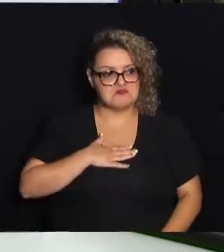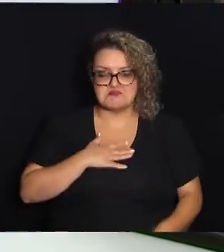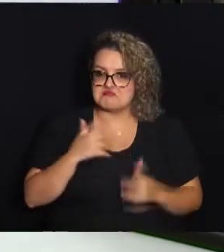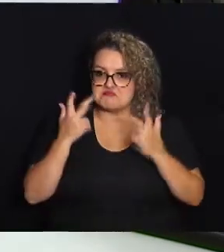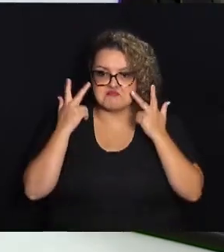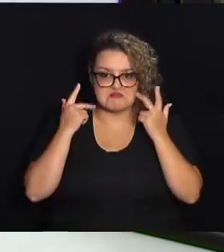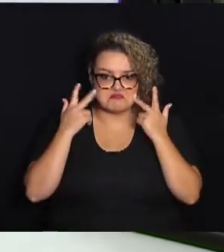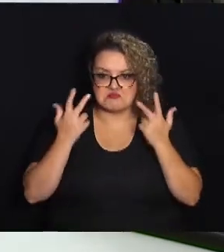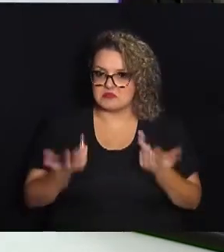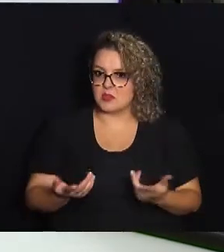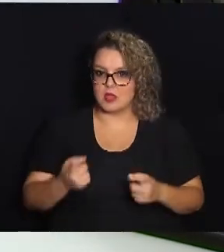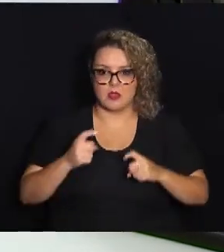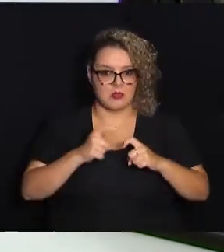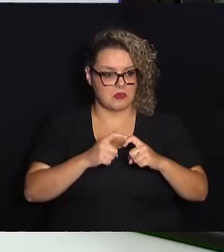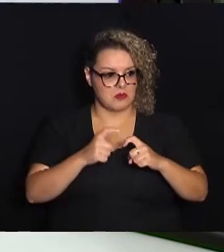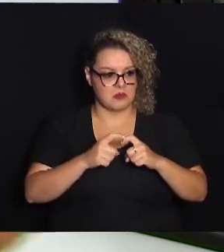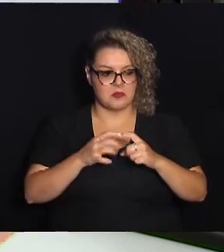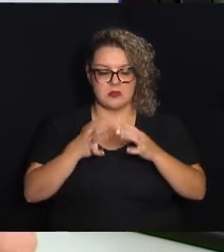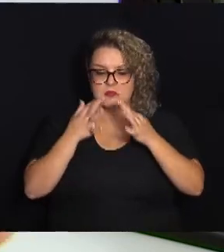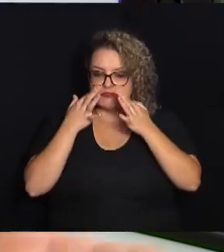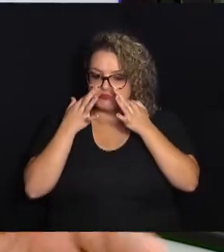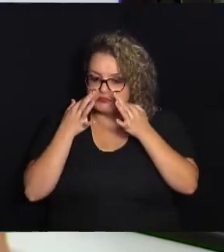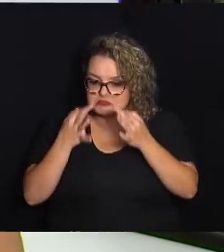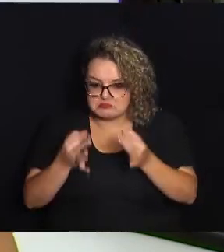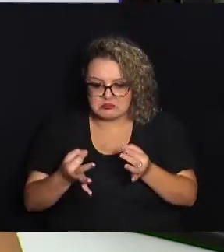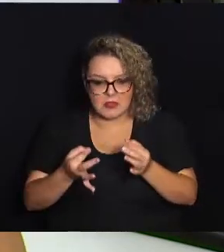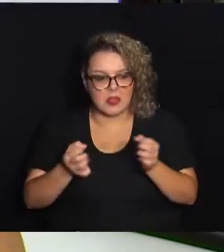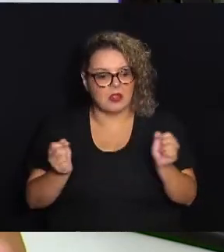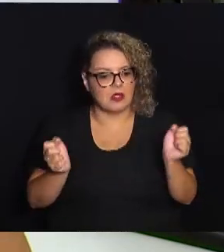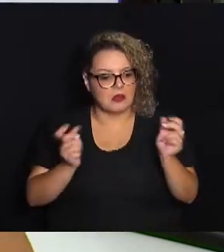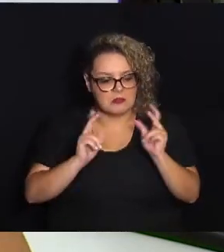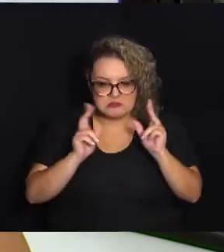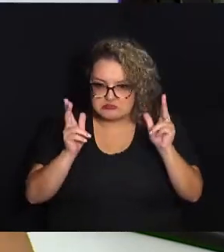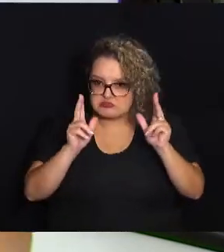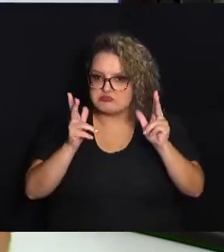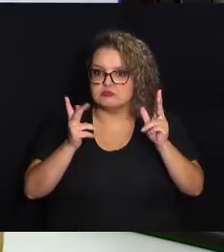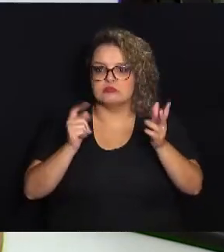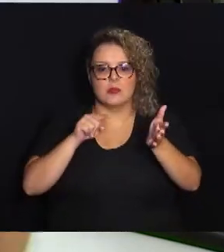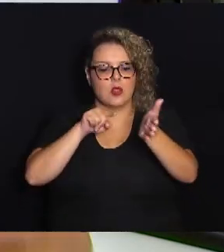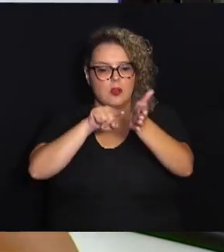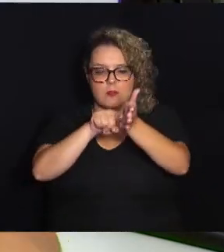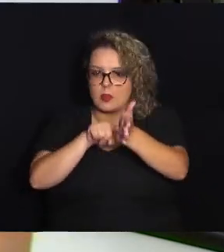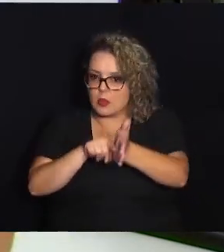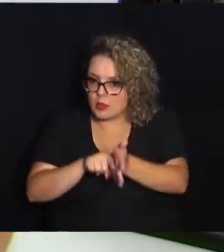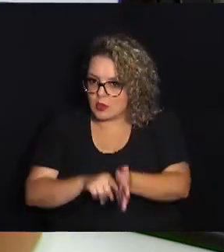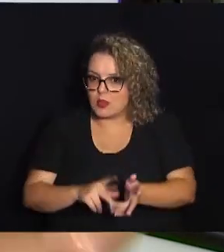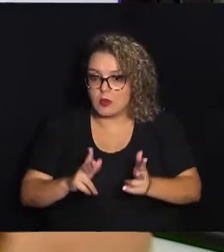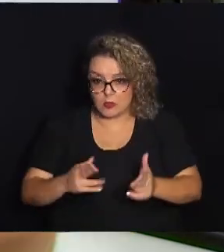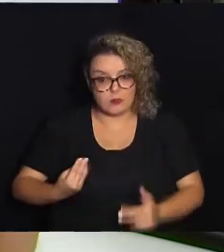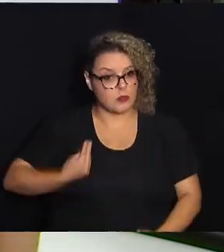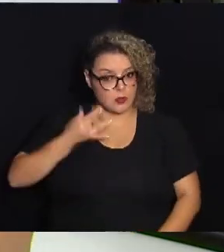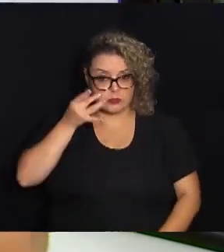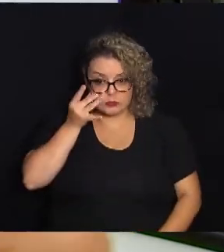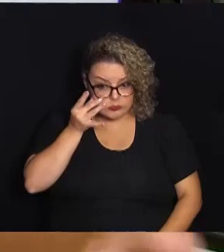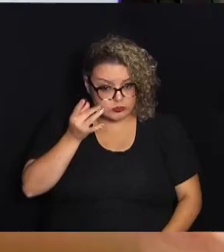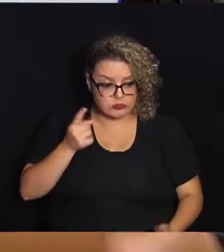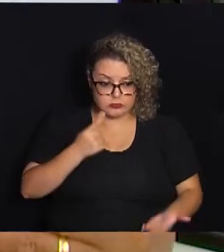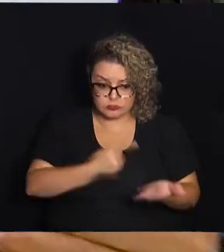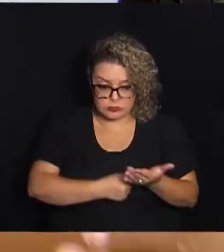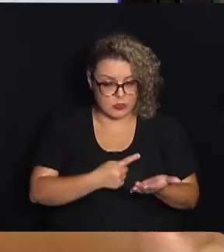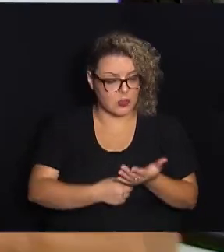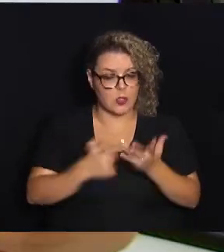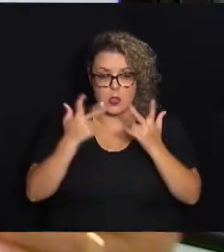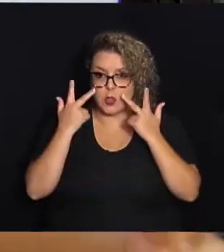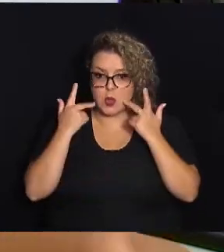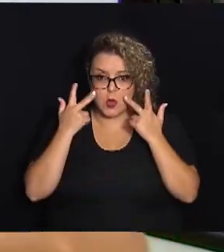ali frente a frente, mas para mim foi tranquilo porque o médico foi super atencioso, questionou tudo como se